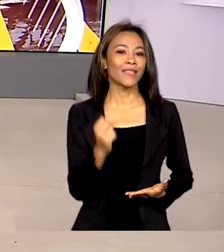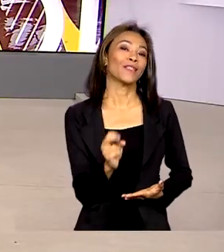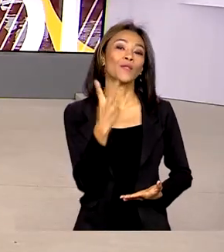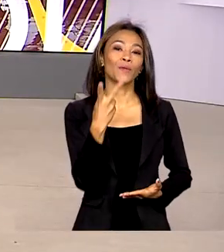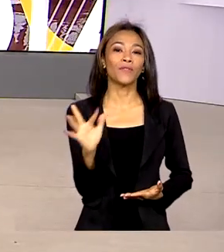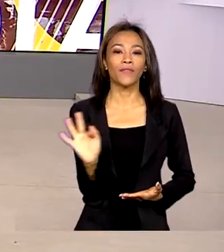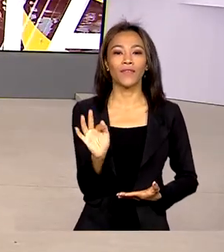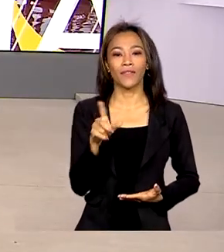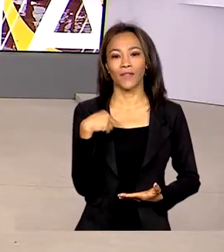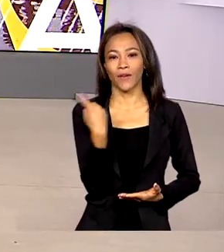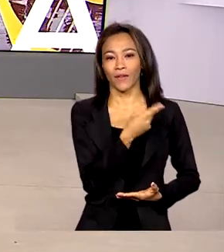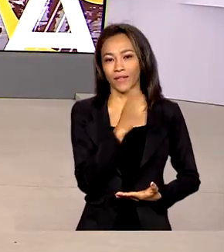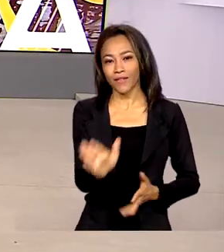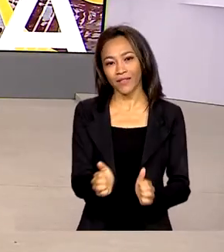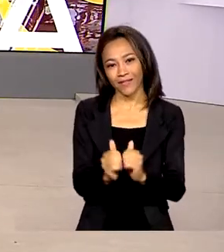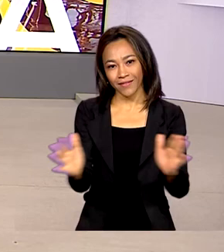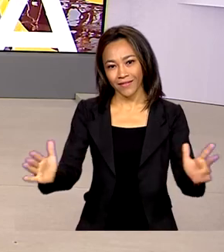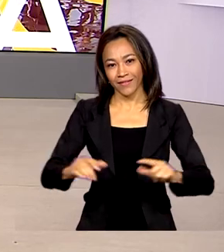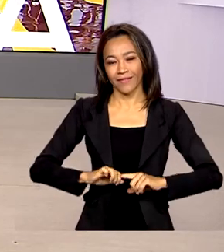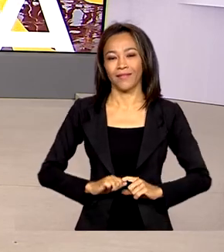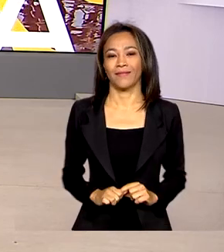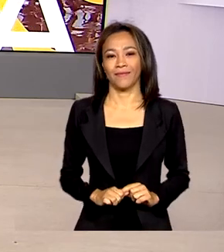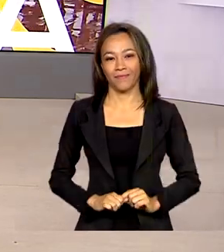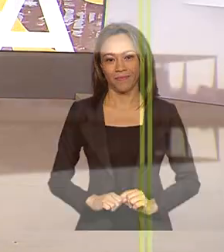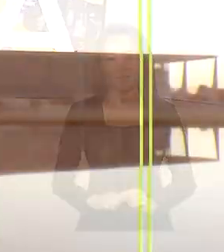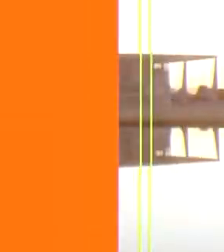2 de fevereiro, o Brasil em Dia já está no ar.